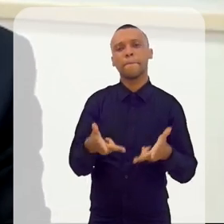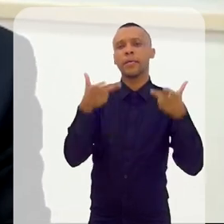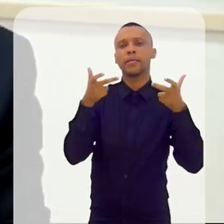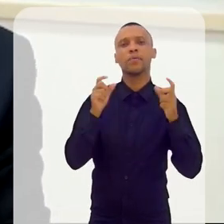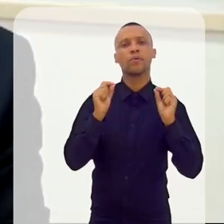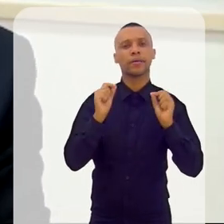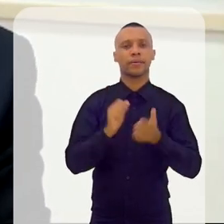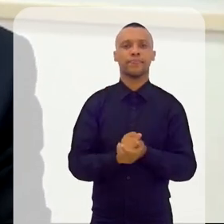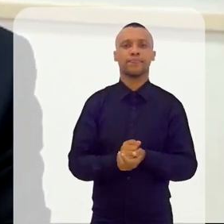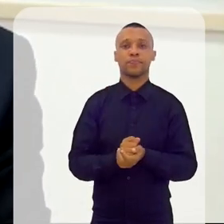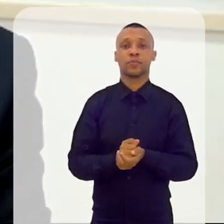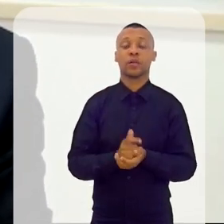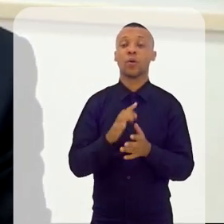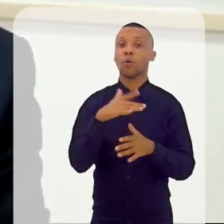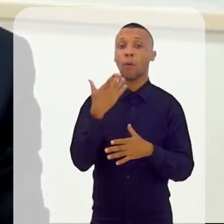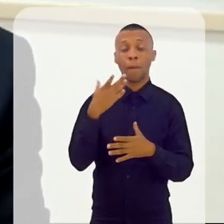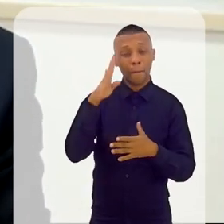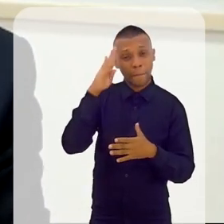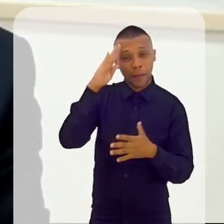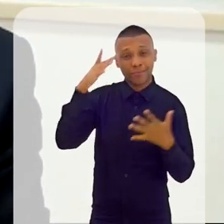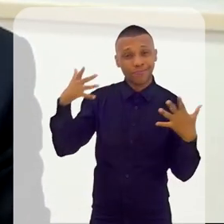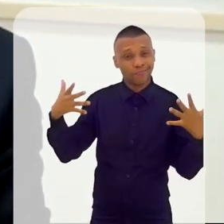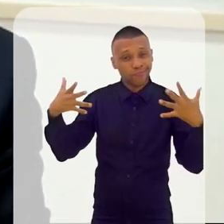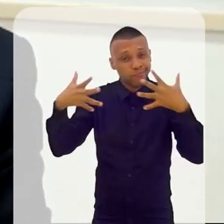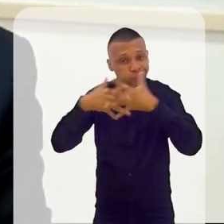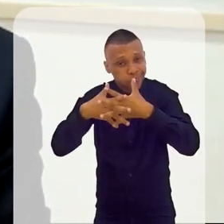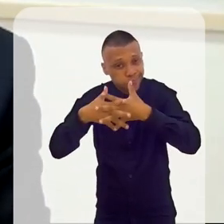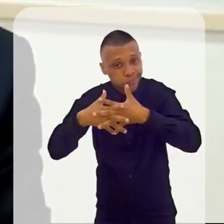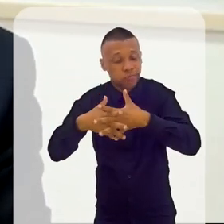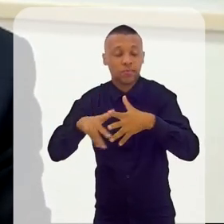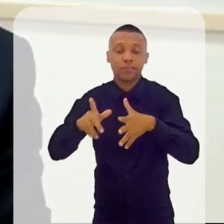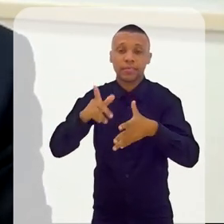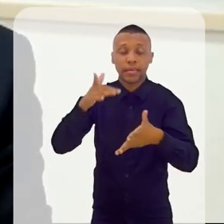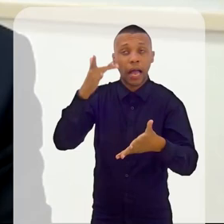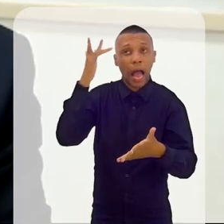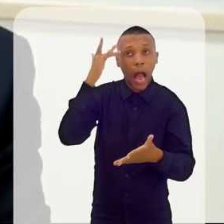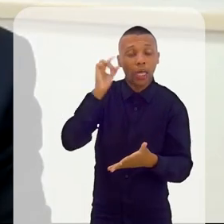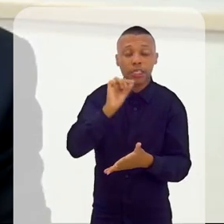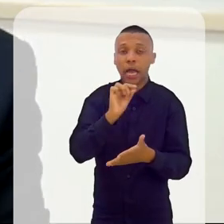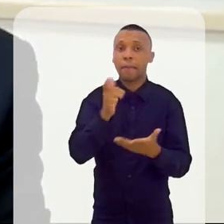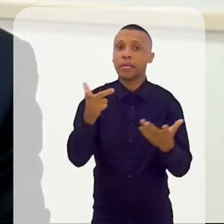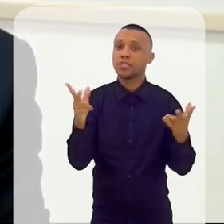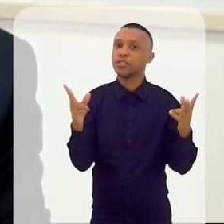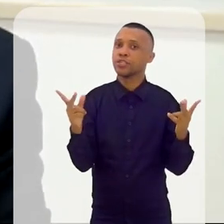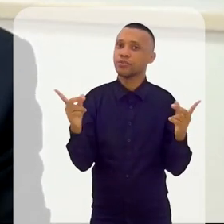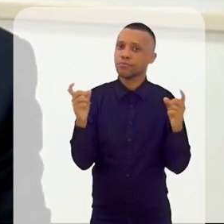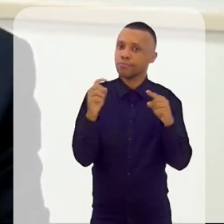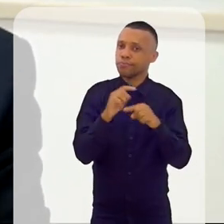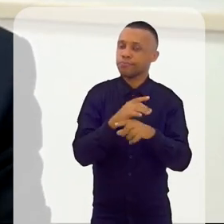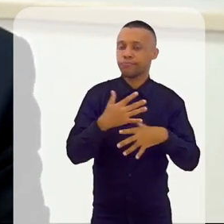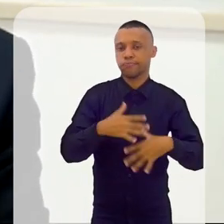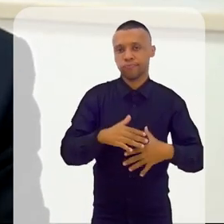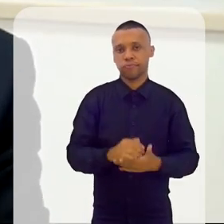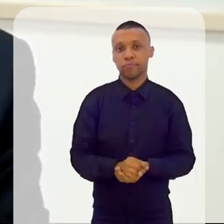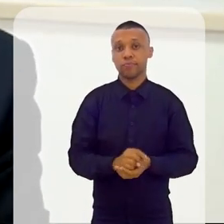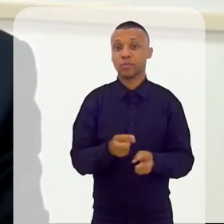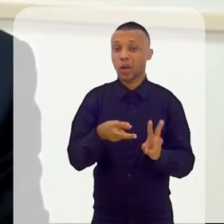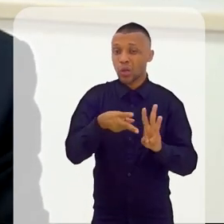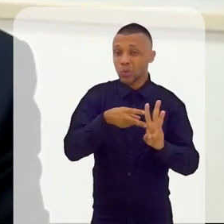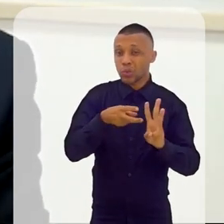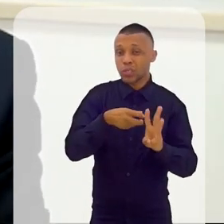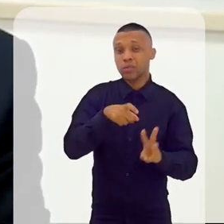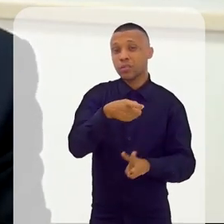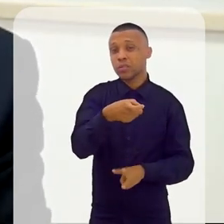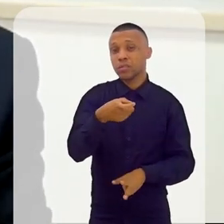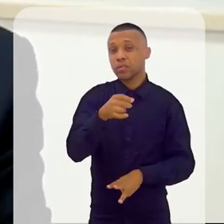eu falei, qual é a mais complexa que você acha? Ele falou, essa daqui, é dos índios, o Ayala Piti, é lá